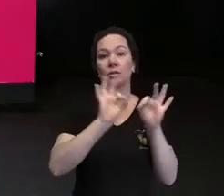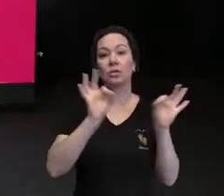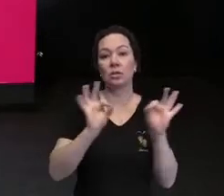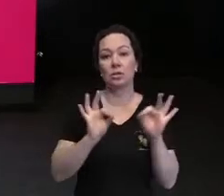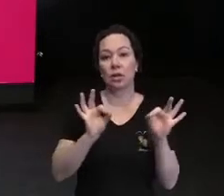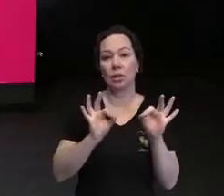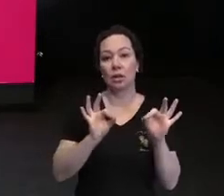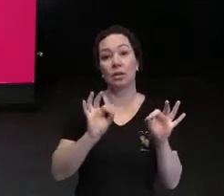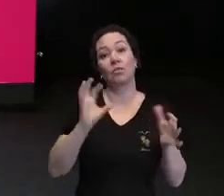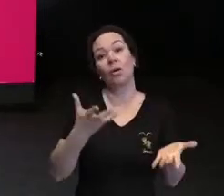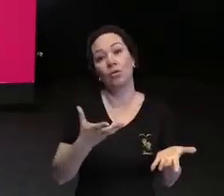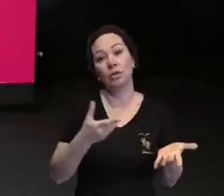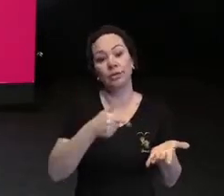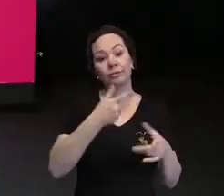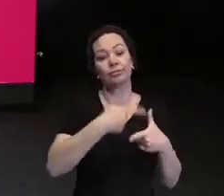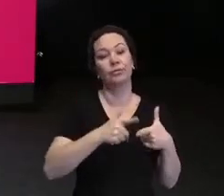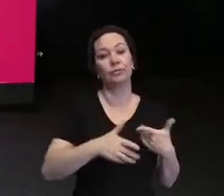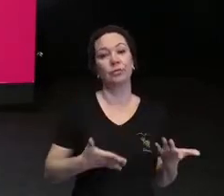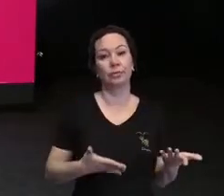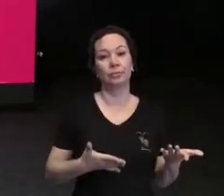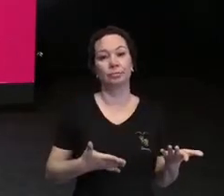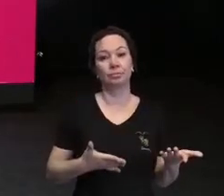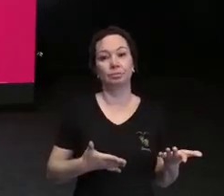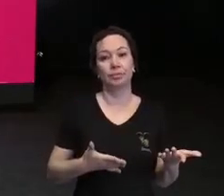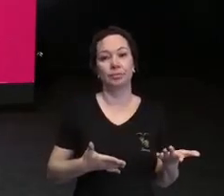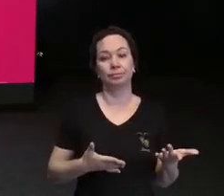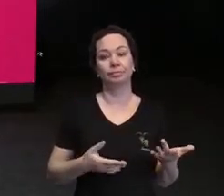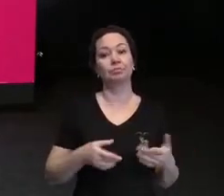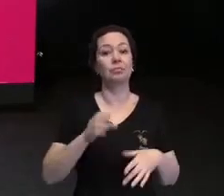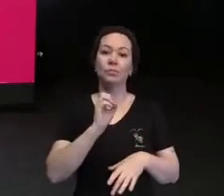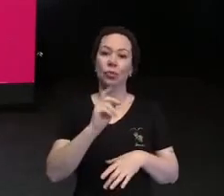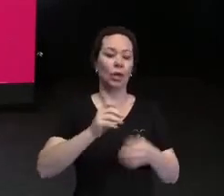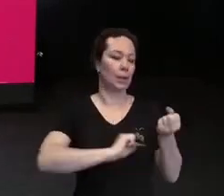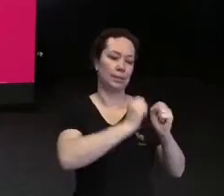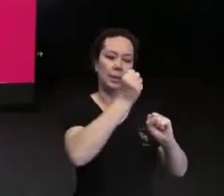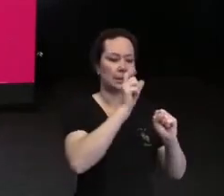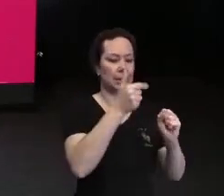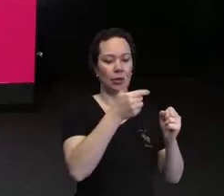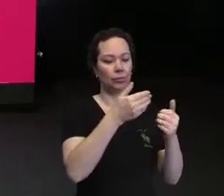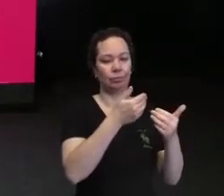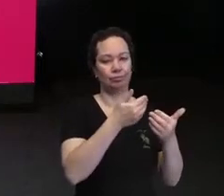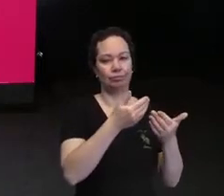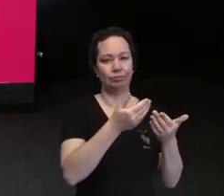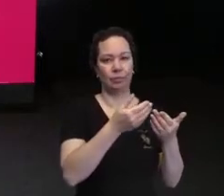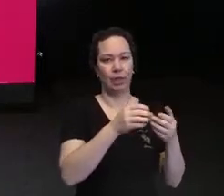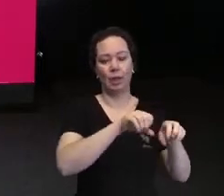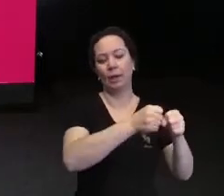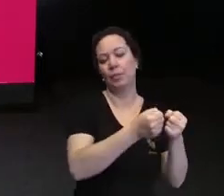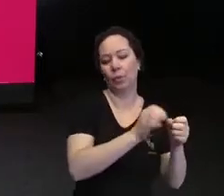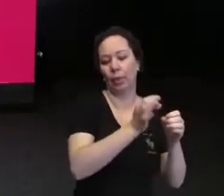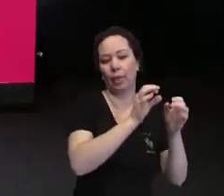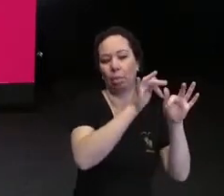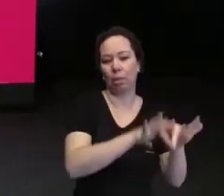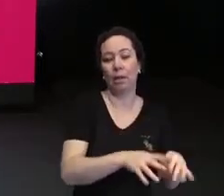houvesse esse equívoco, que foi contornado, a empresa não faliu, mas perdeu um dinheirão.